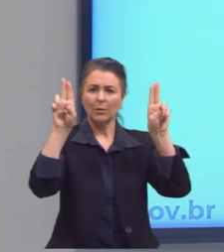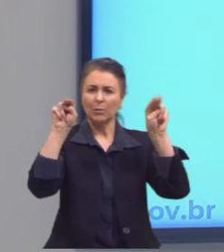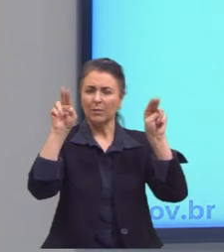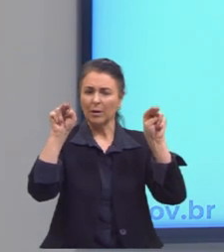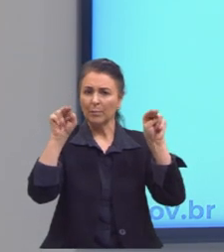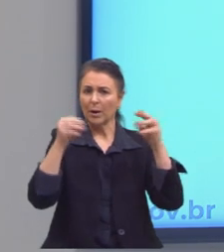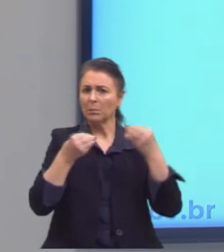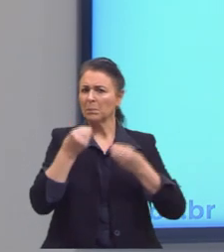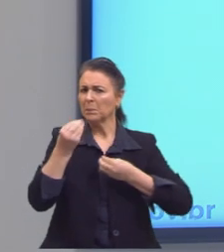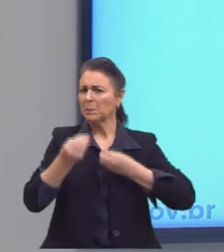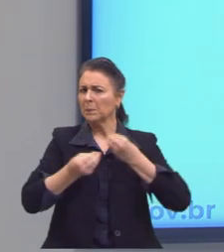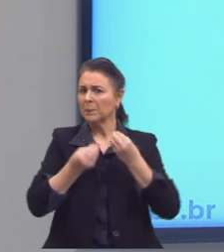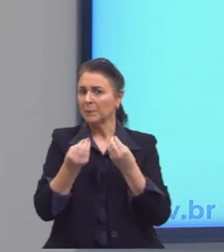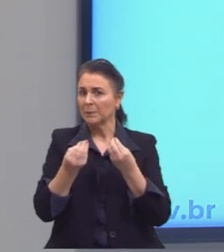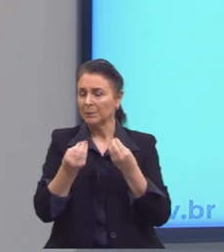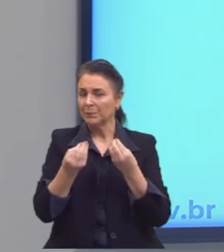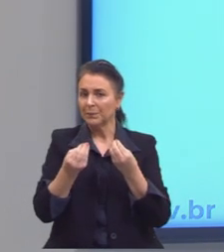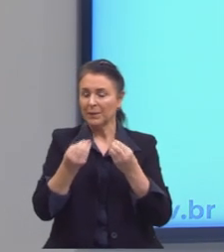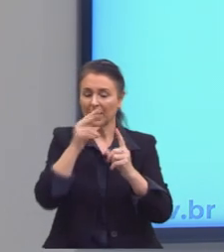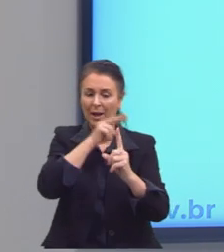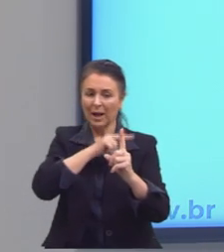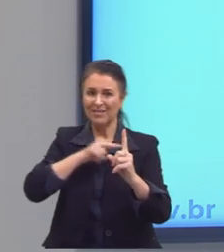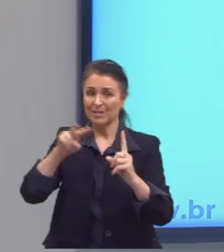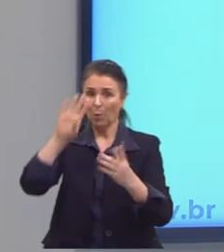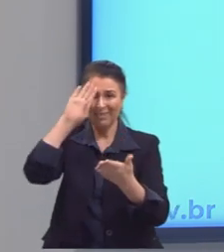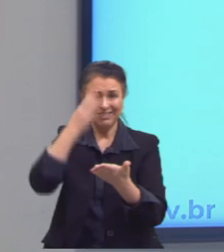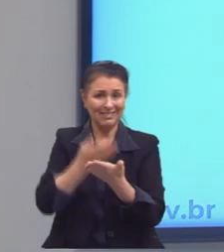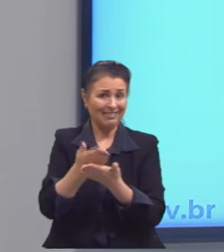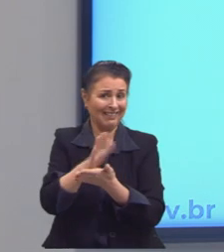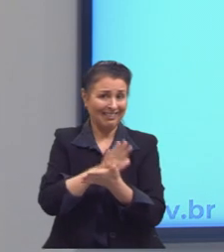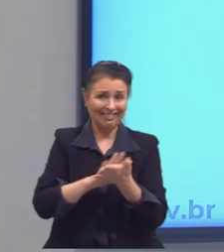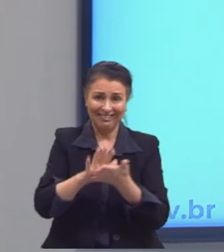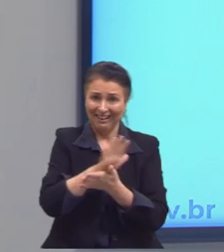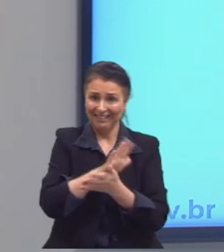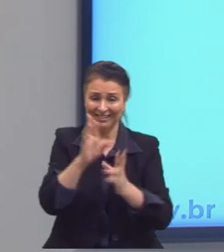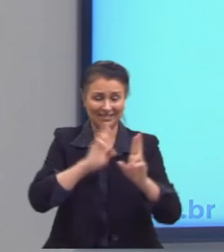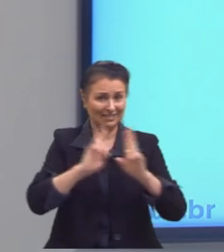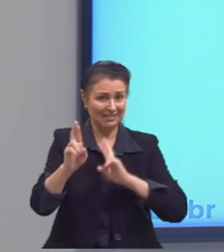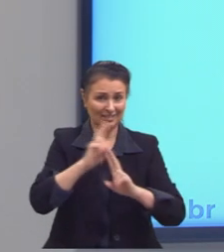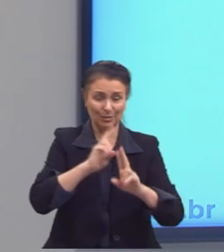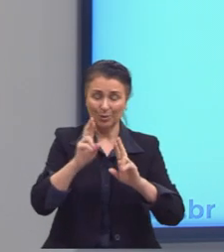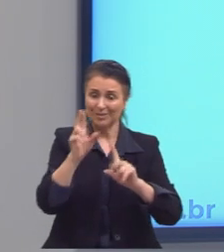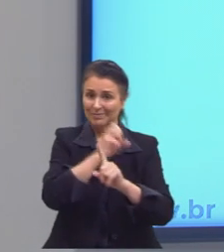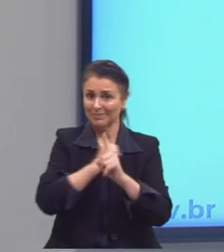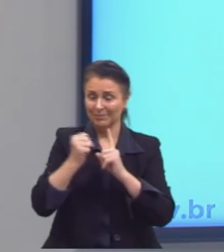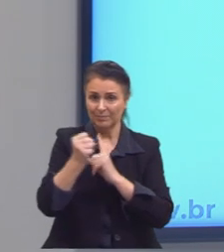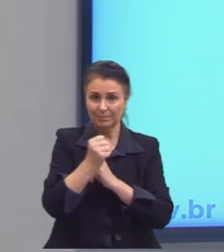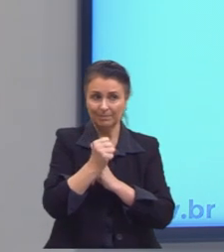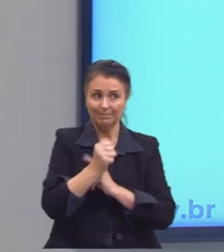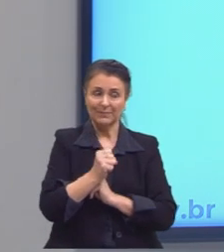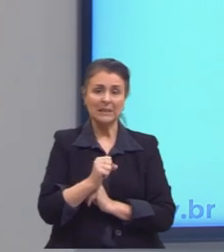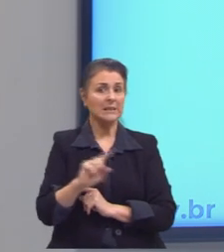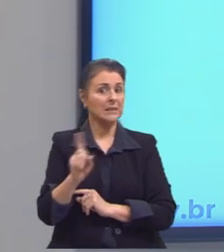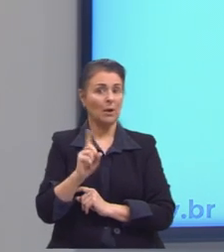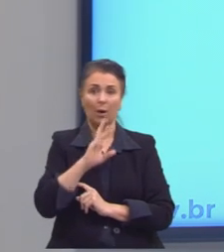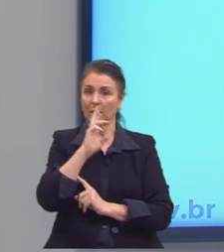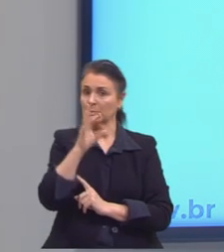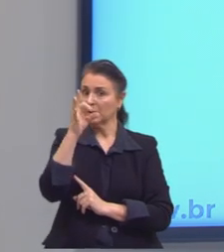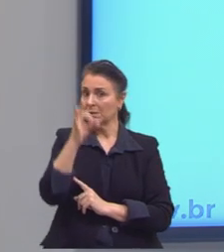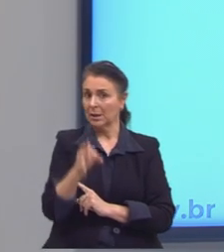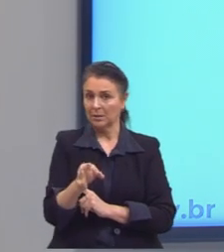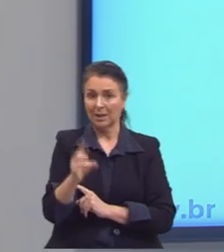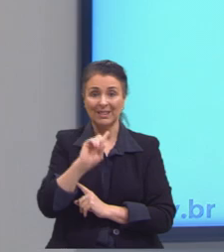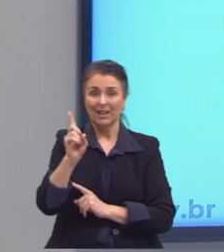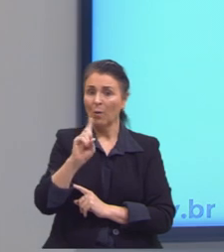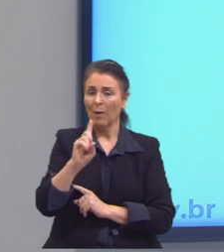por. Aí, nós temos a visão cética sobre as relações sociais. Não é nem um pouquinho